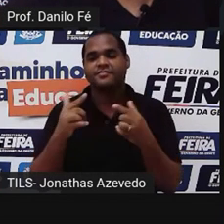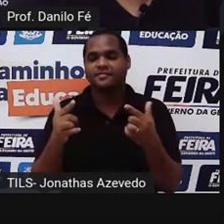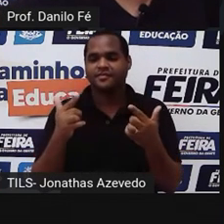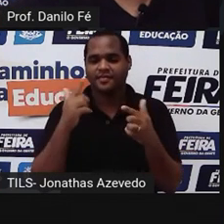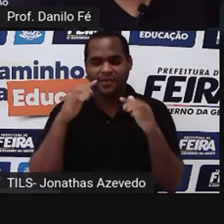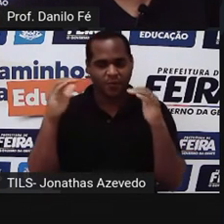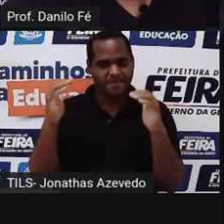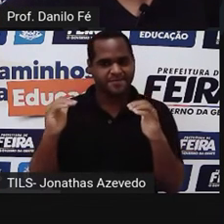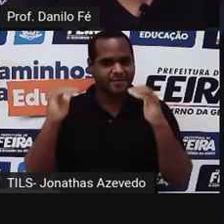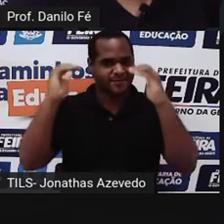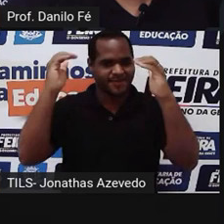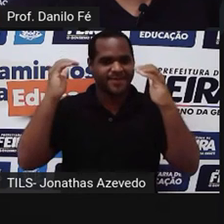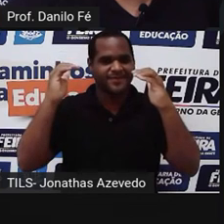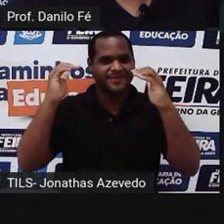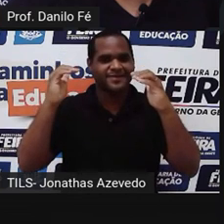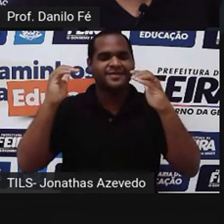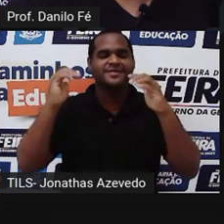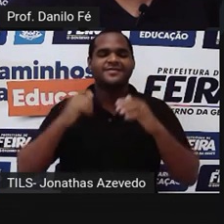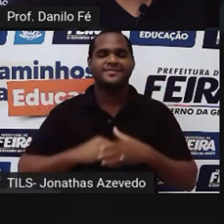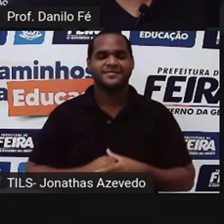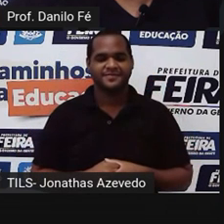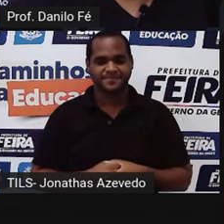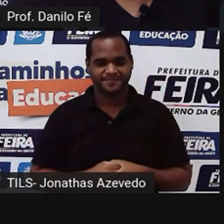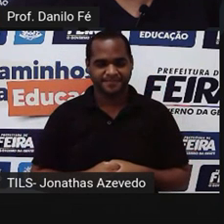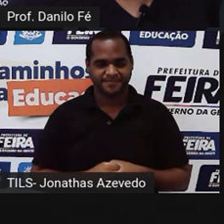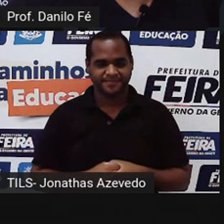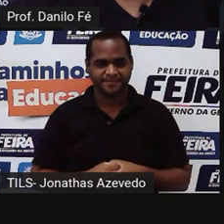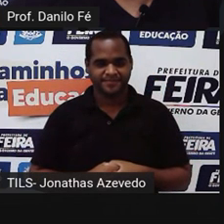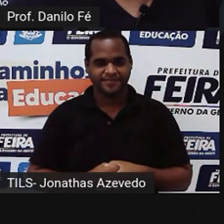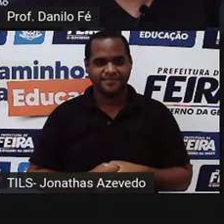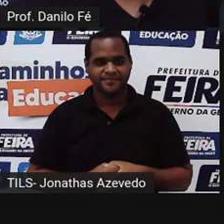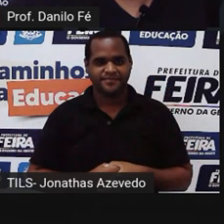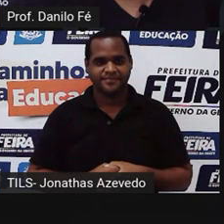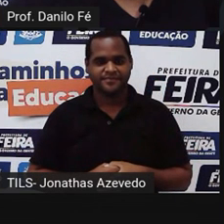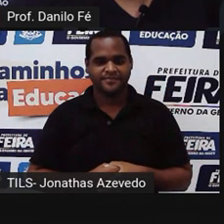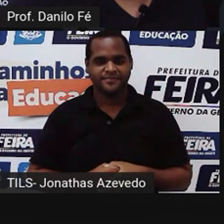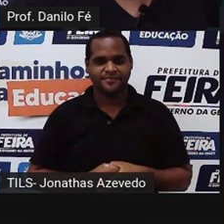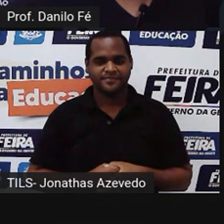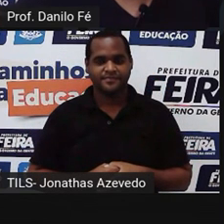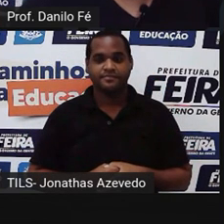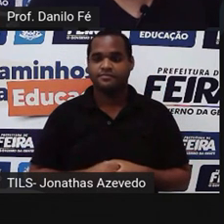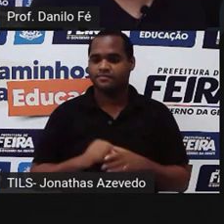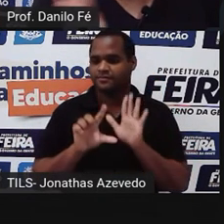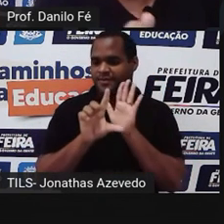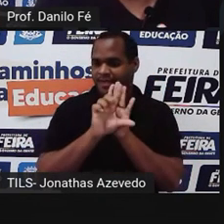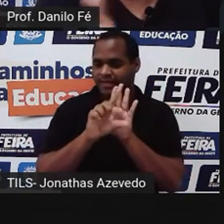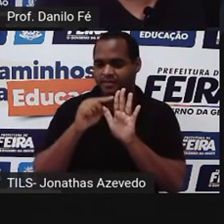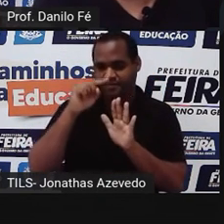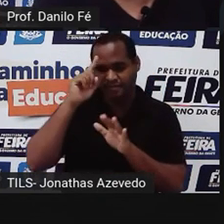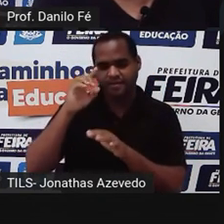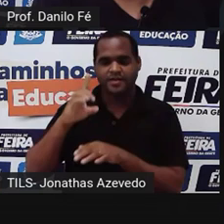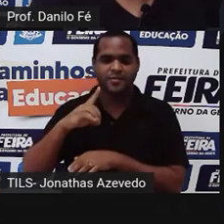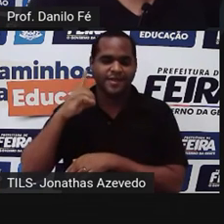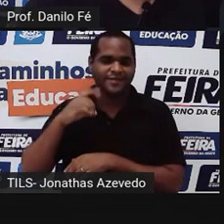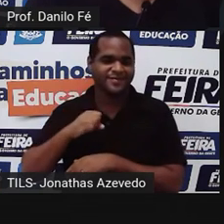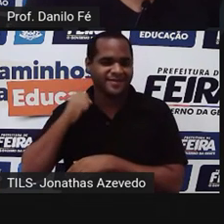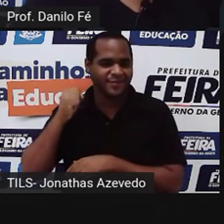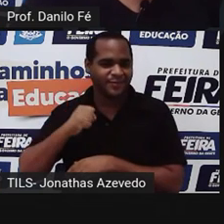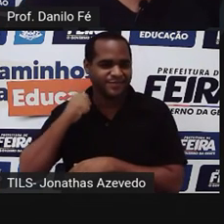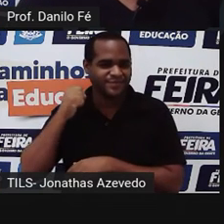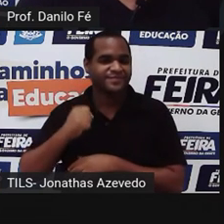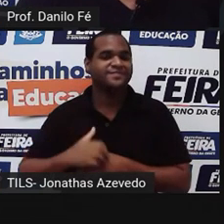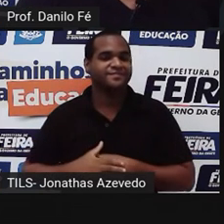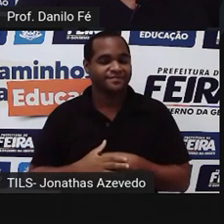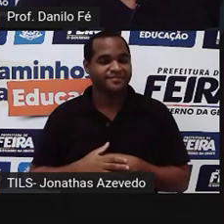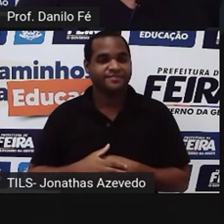corte suprema, né? E o legislativo com deputados e senadores. Só